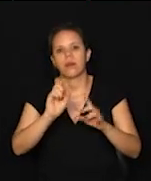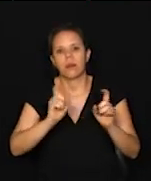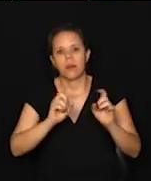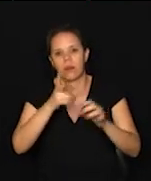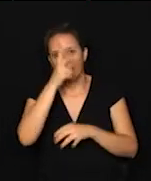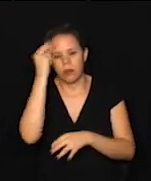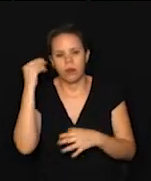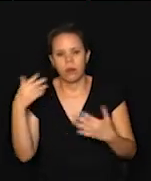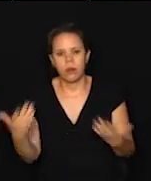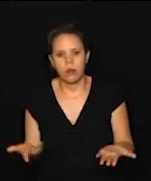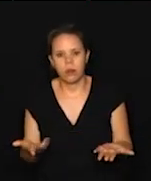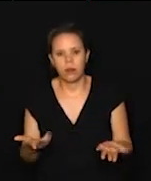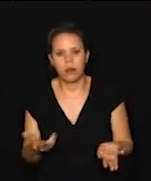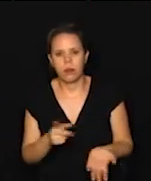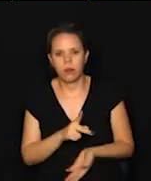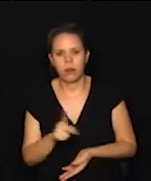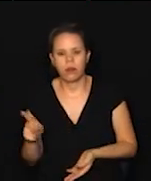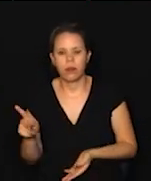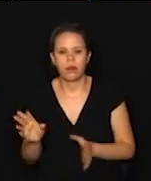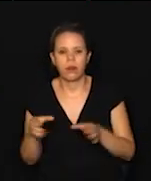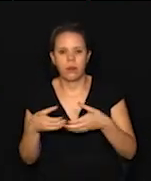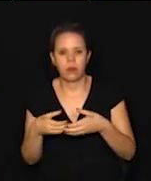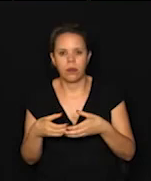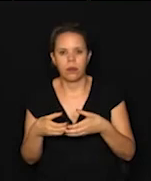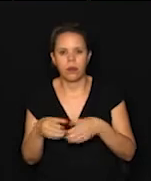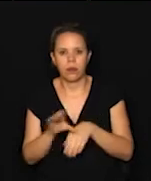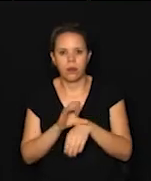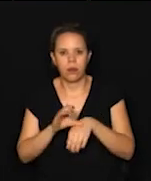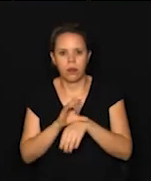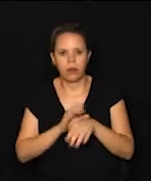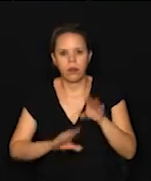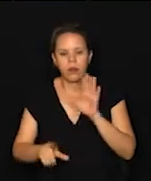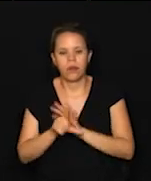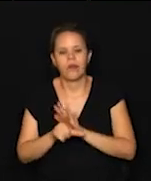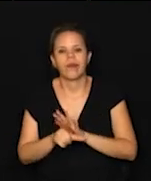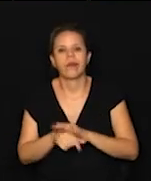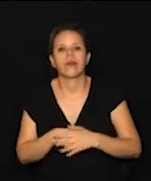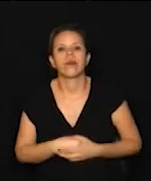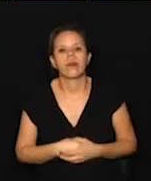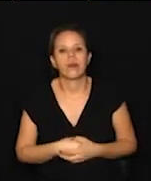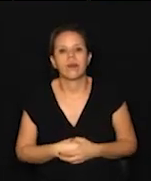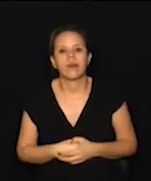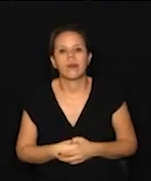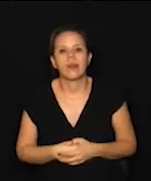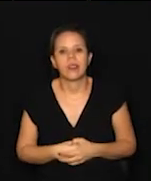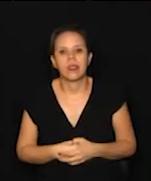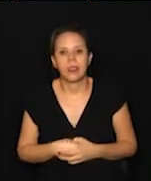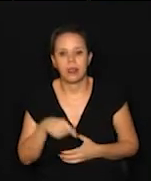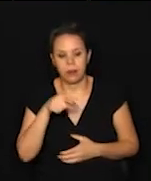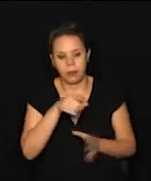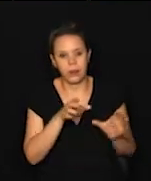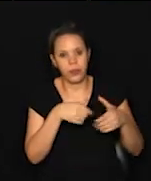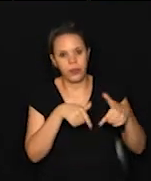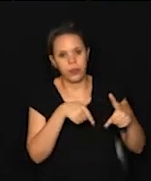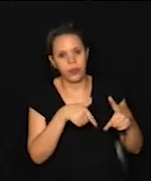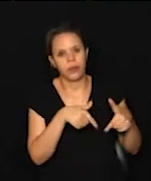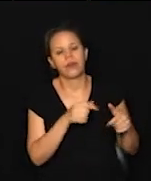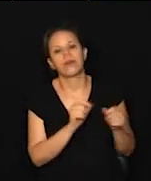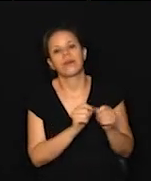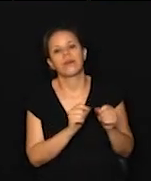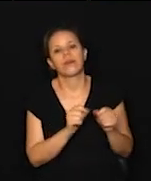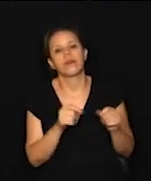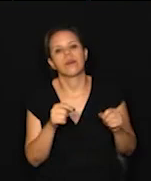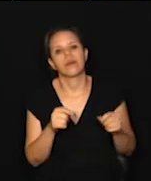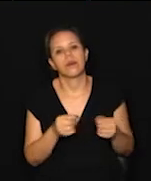serão presididas pela Comissão de Constituição e Legalidade. Ou seja, essa comissão, ela é